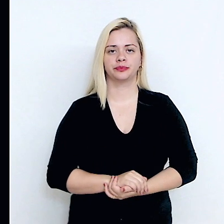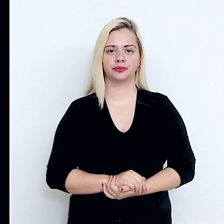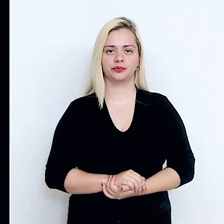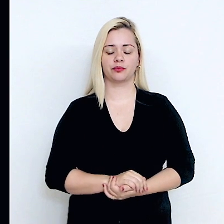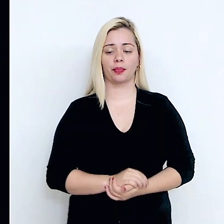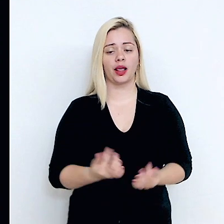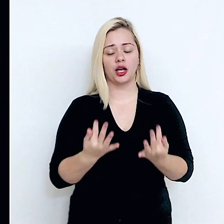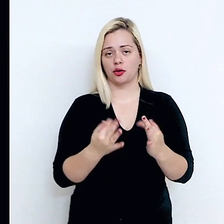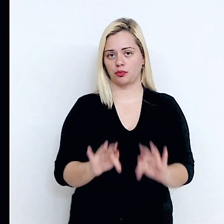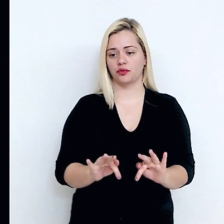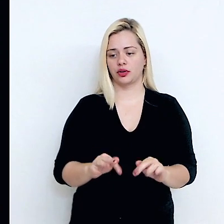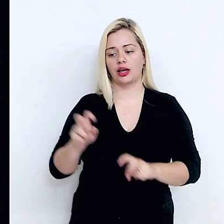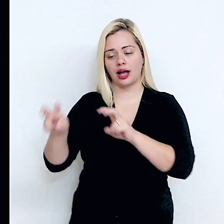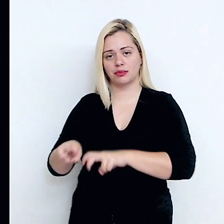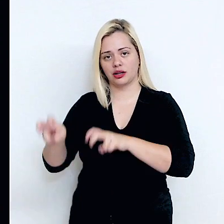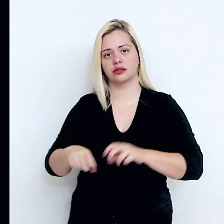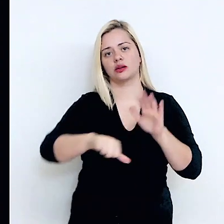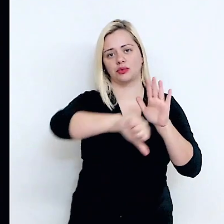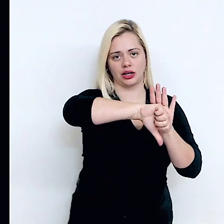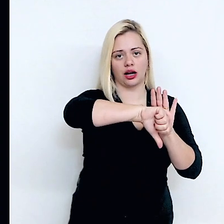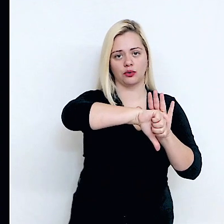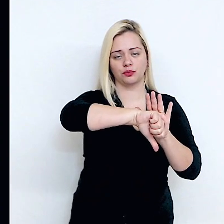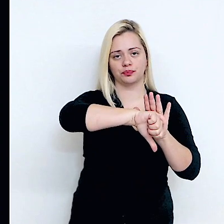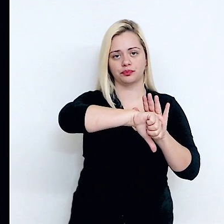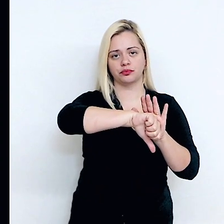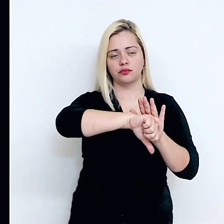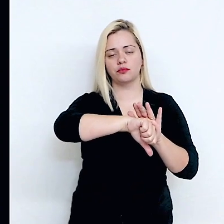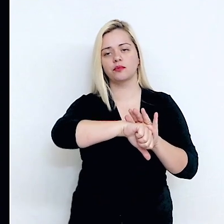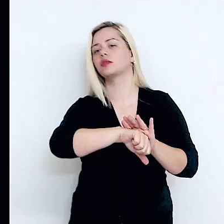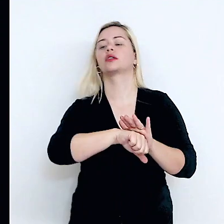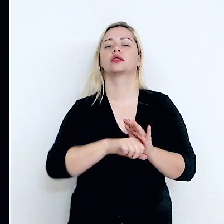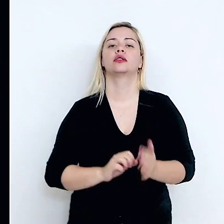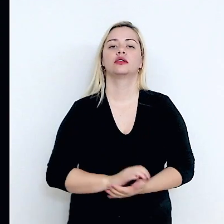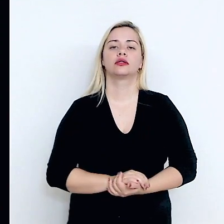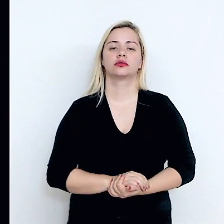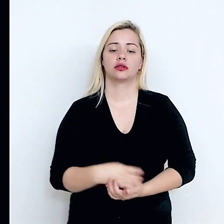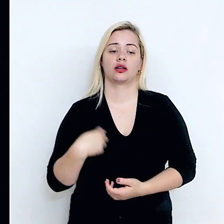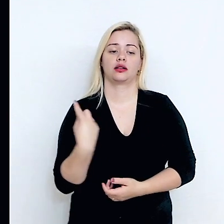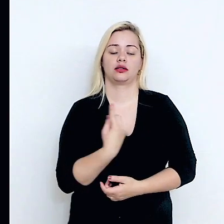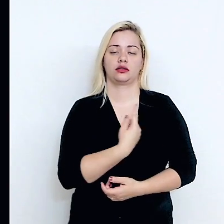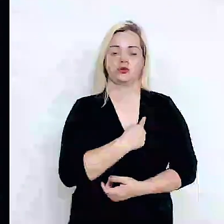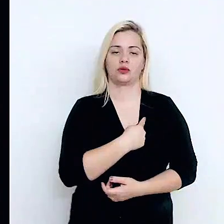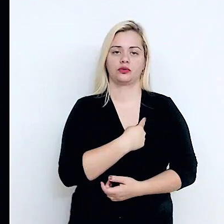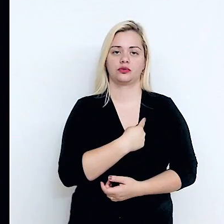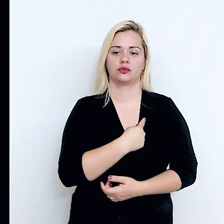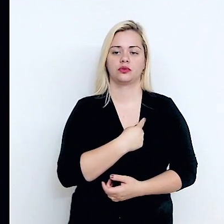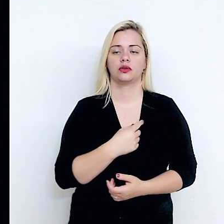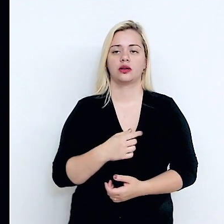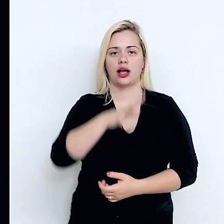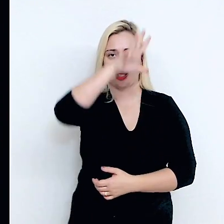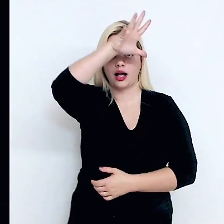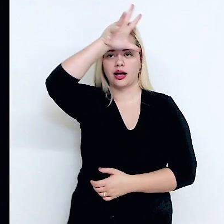Por fim, a mineração ilegal de ouro na Amazônia